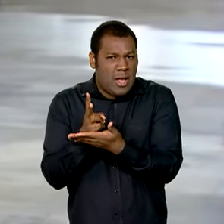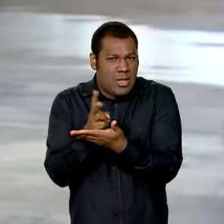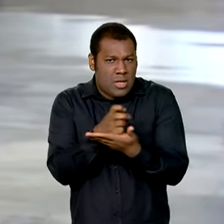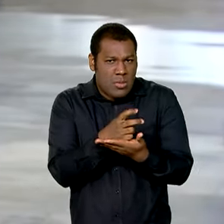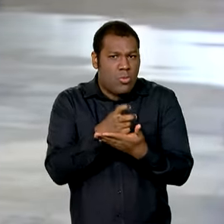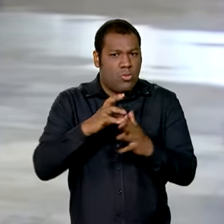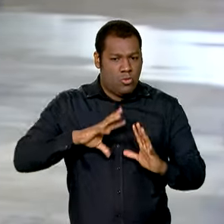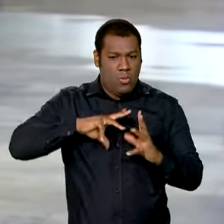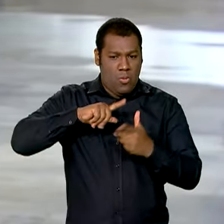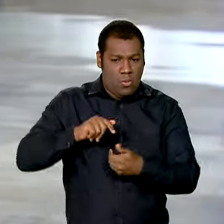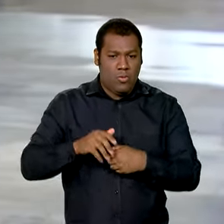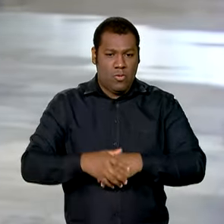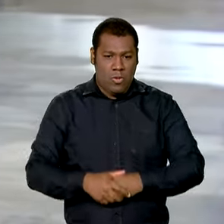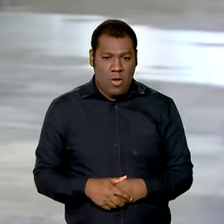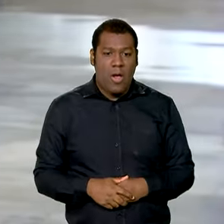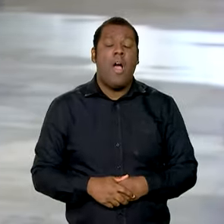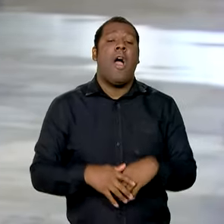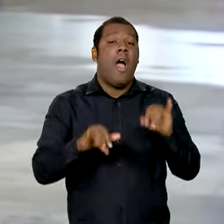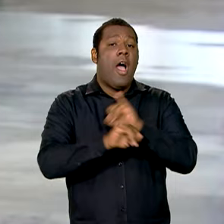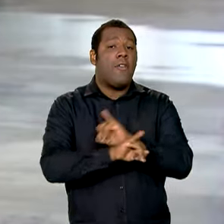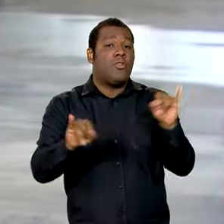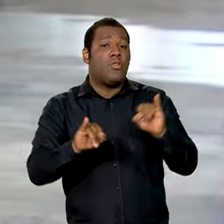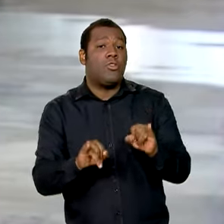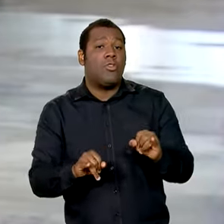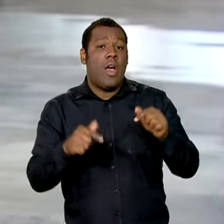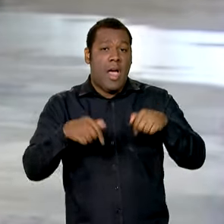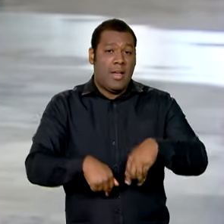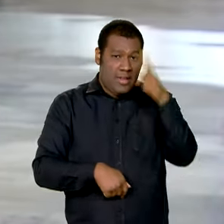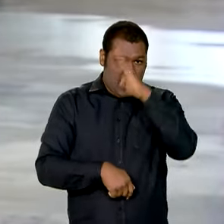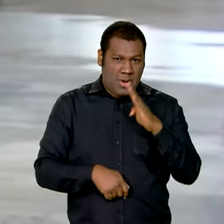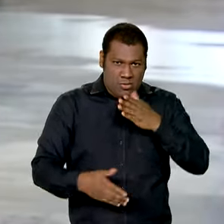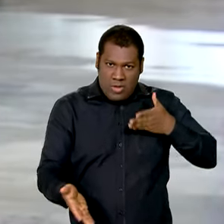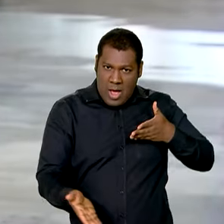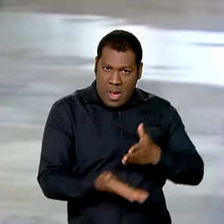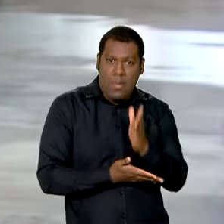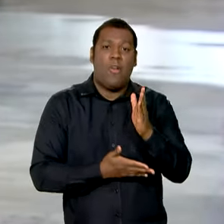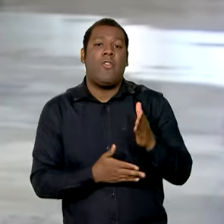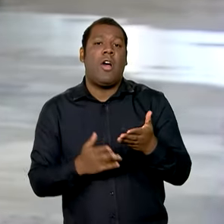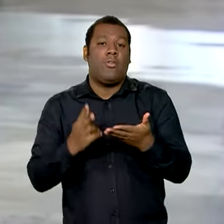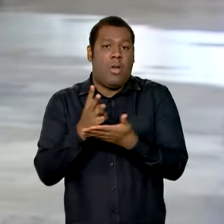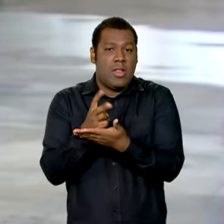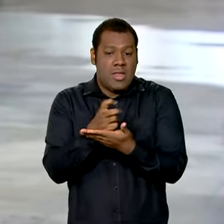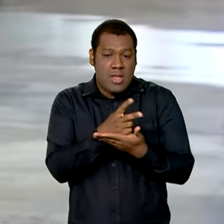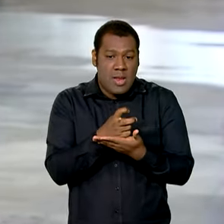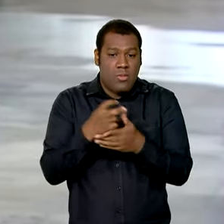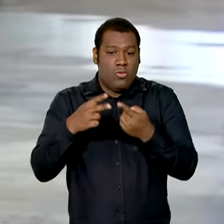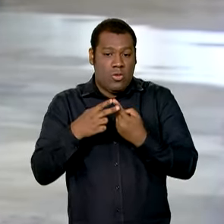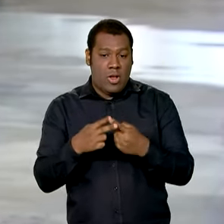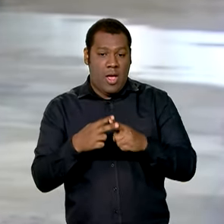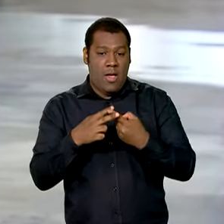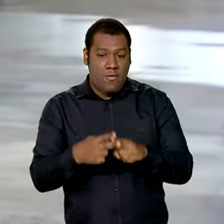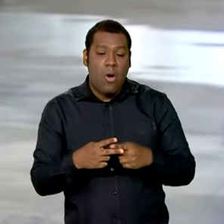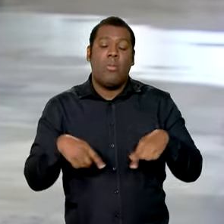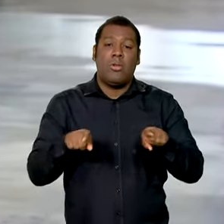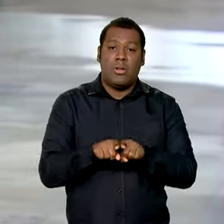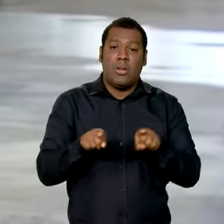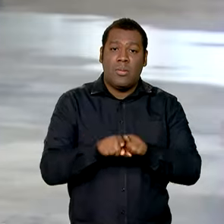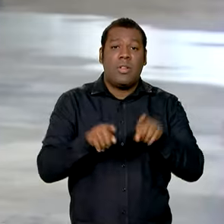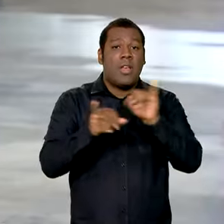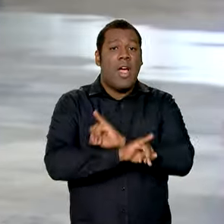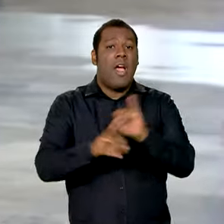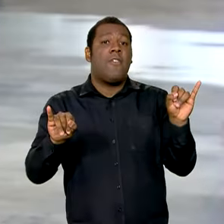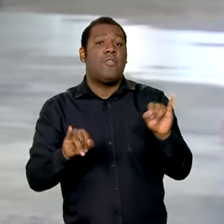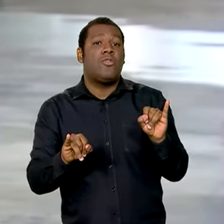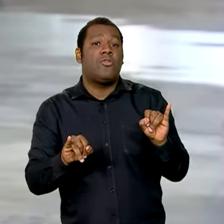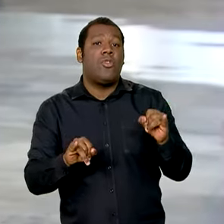defendeu que, além dele falar sobre a reforma tributária que foi aprovada aqui no Brasil, ele também defendeu uma tributação de